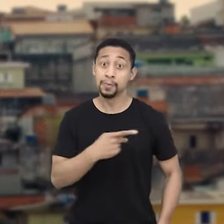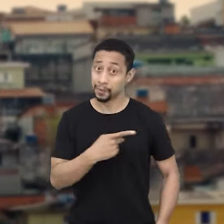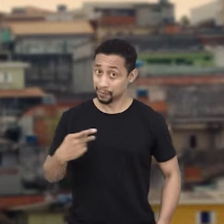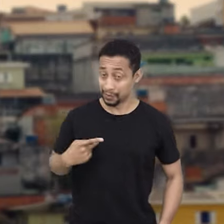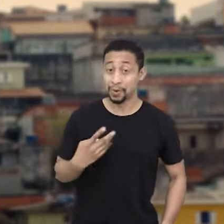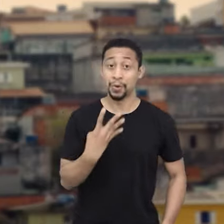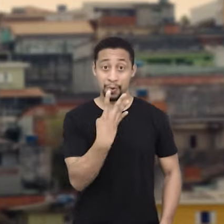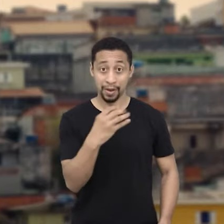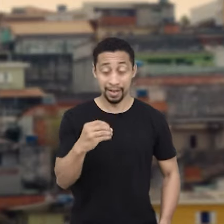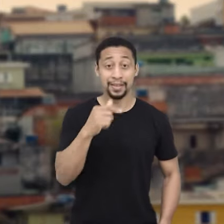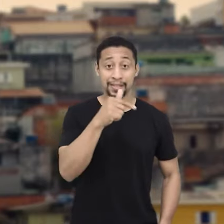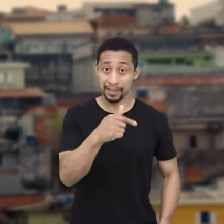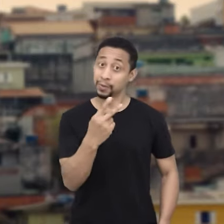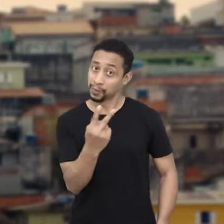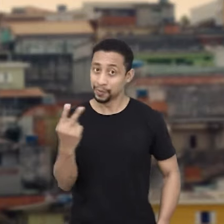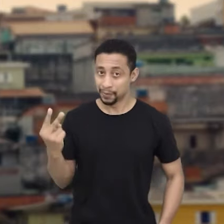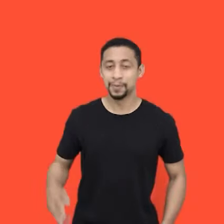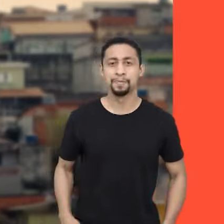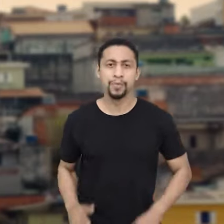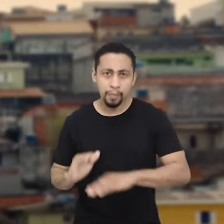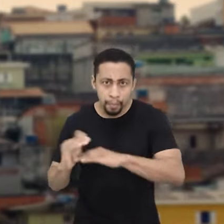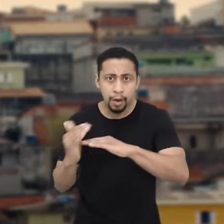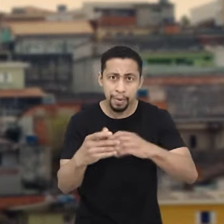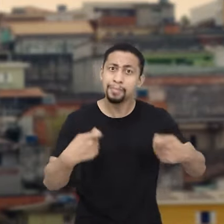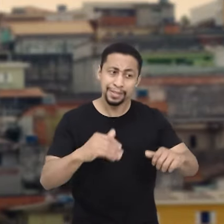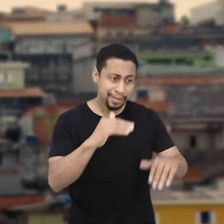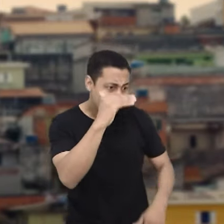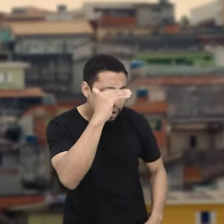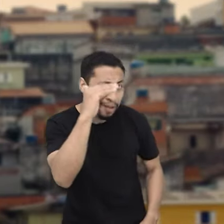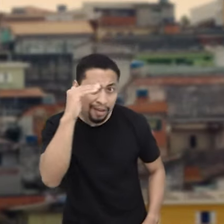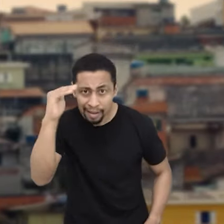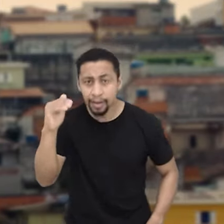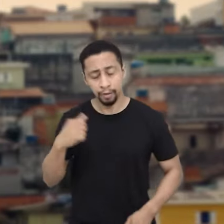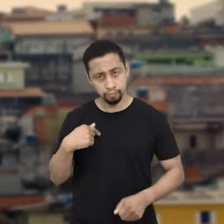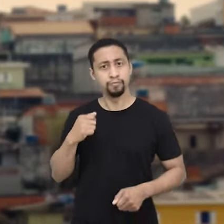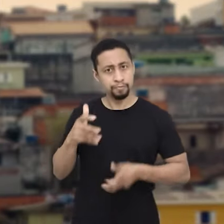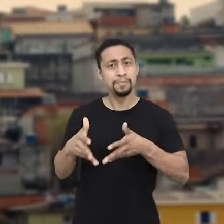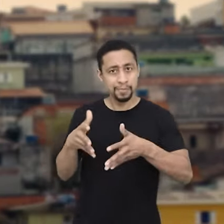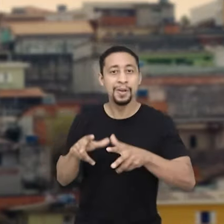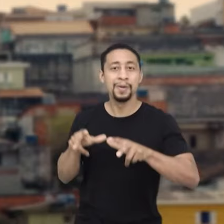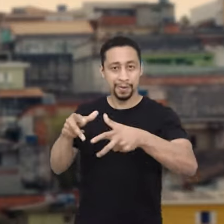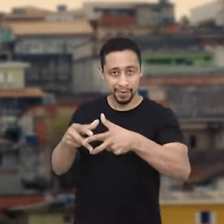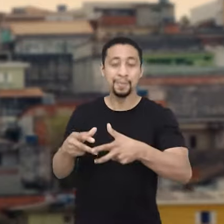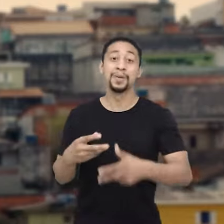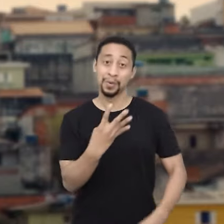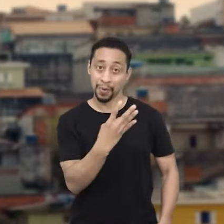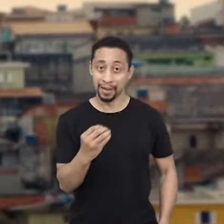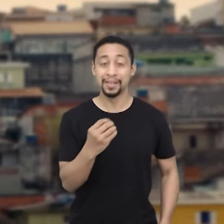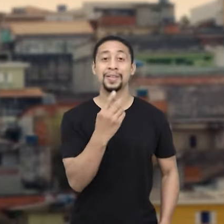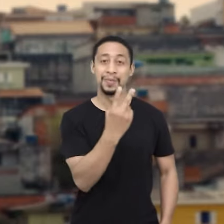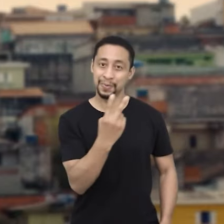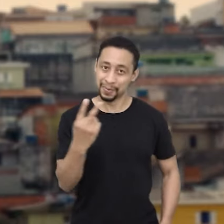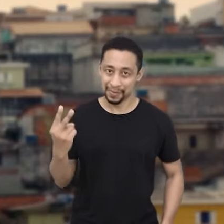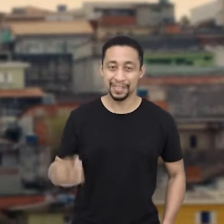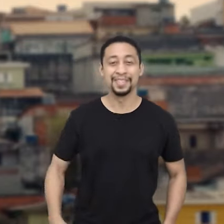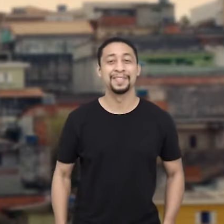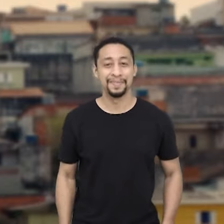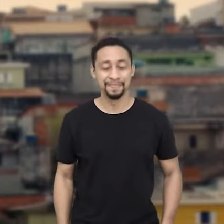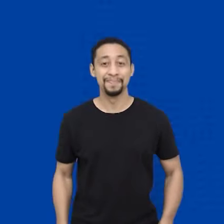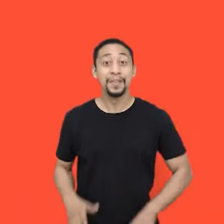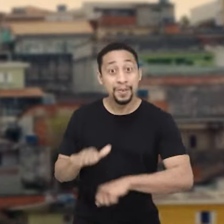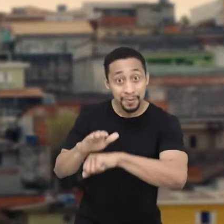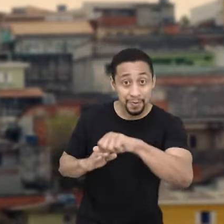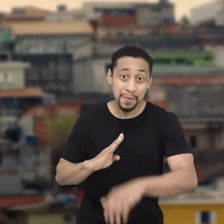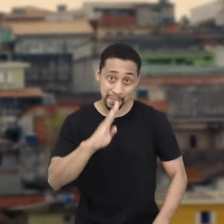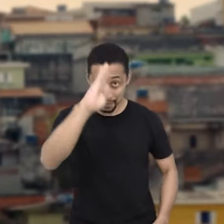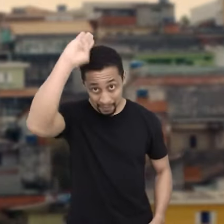e professor Valdir, 40, 7, 2, 2. Os bairros têm que ser ouvidos. Serei a sua voz na Câmara. William Calegaro, 40, 2, 2, 2,